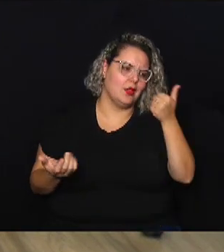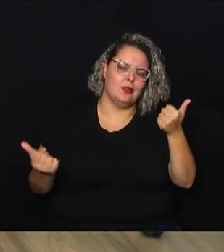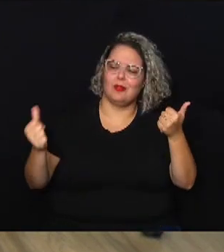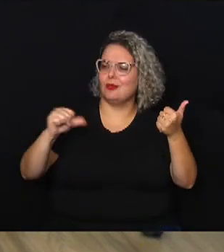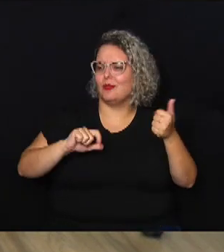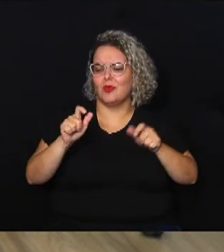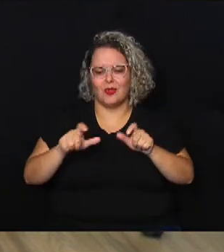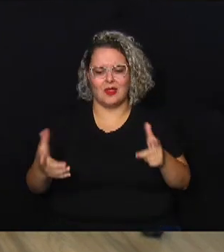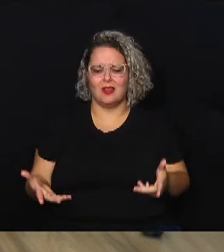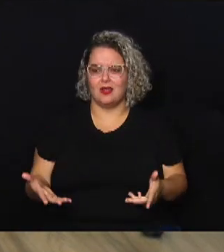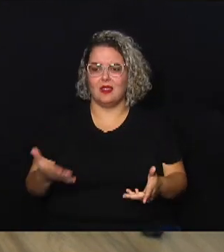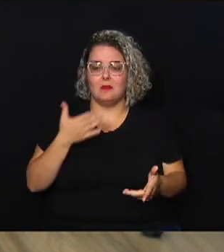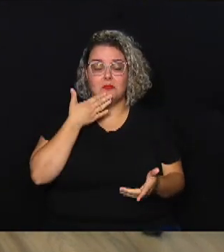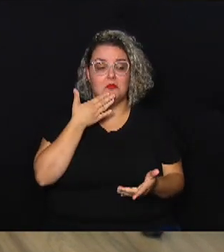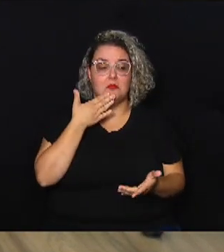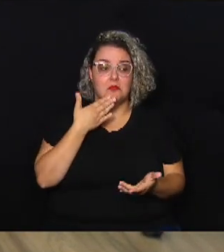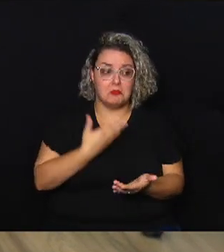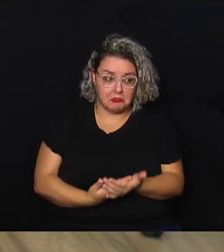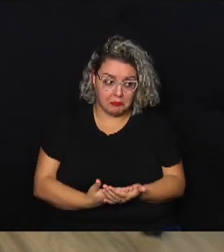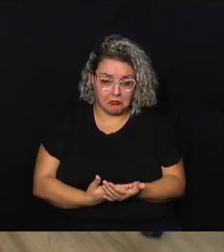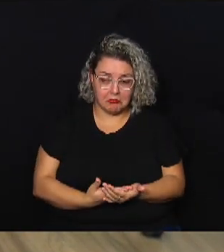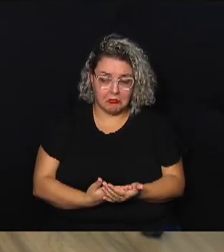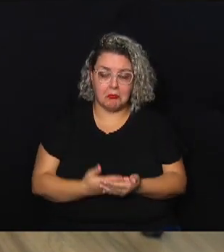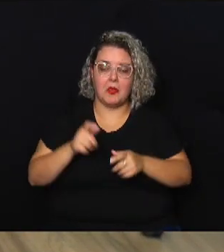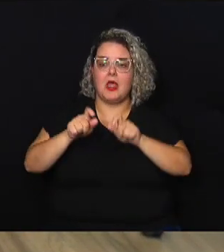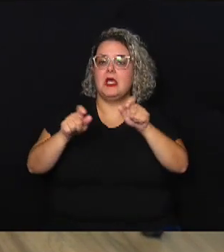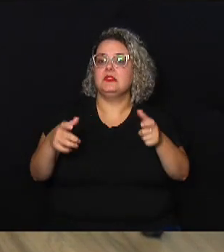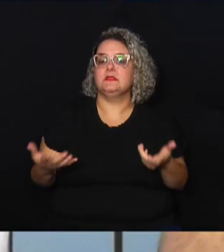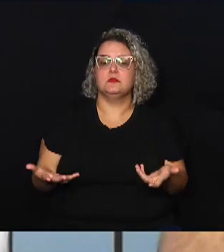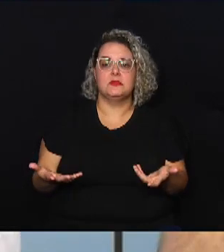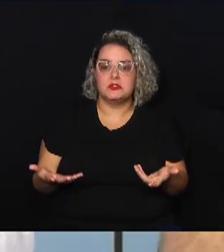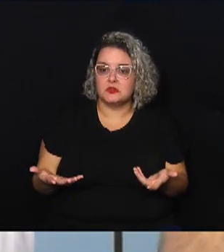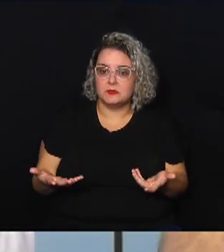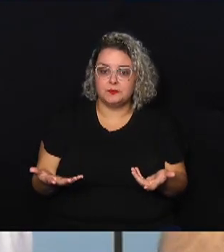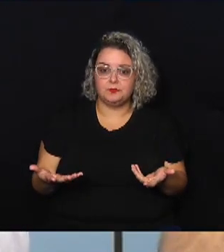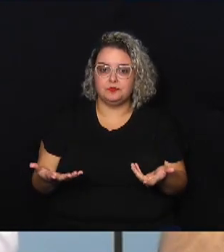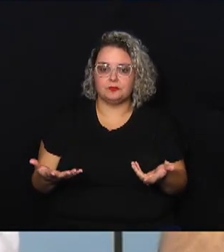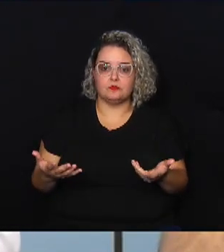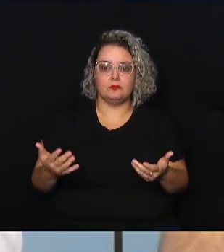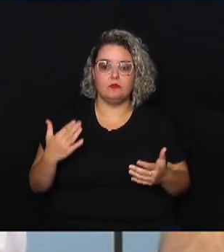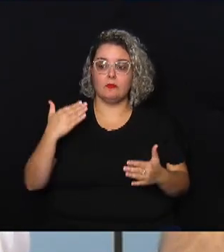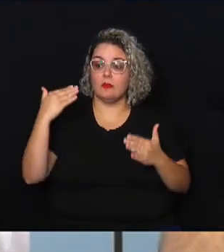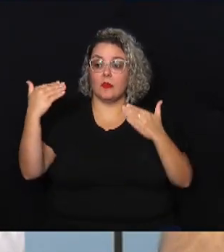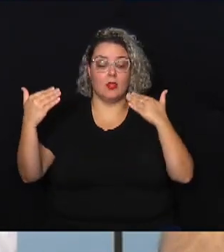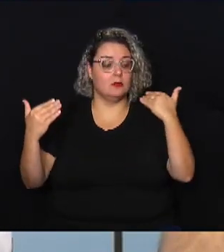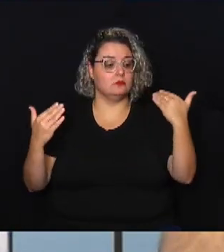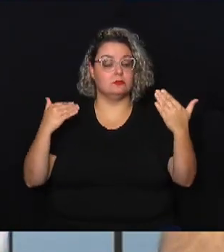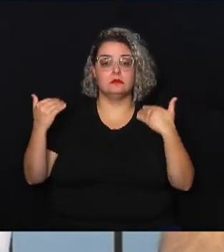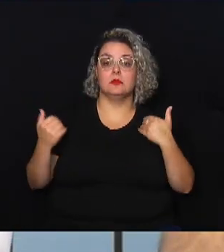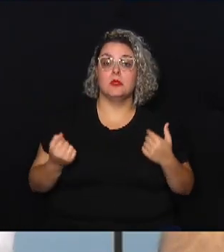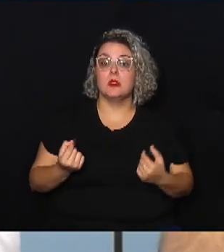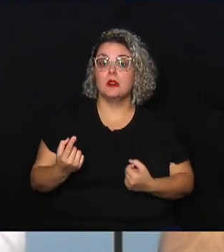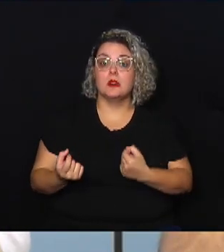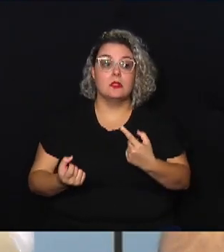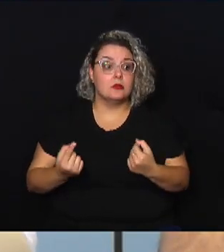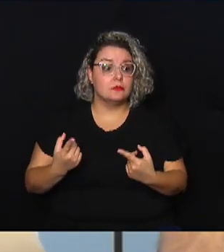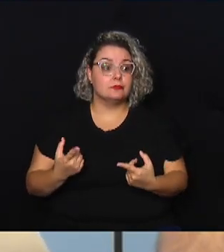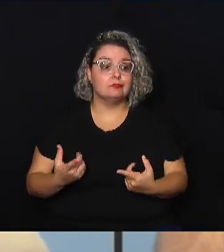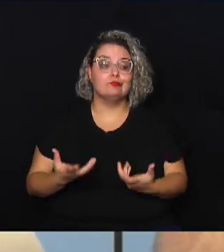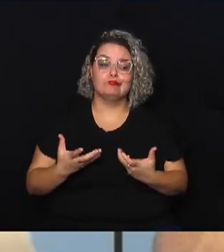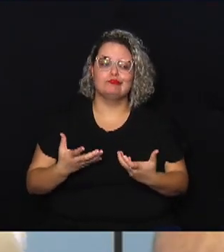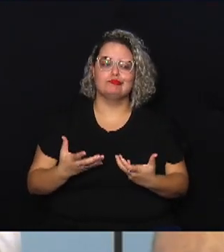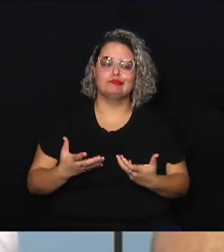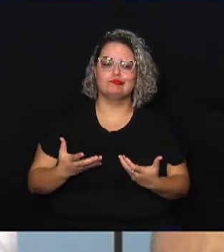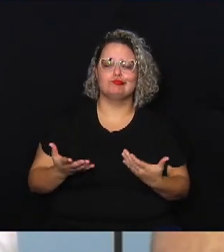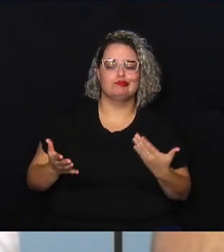impressionante como esses momentos as pessoas ali se destacam e algumas pessoas ainda querem tirar vantagem